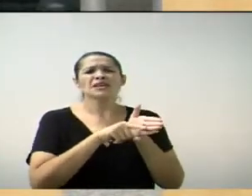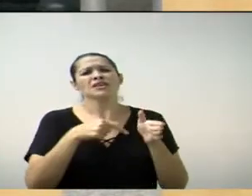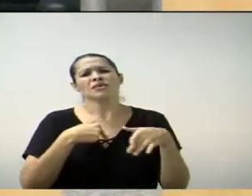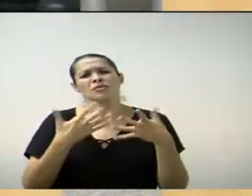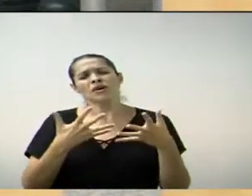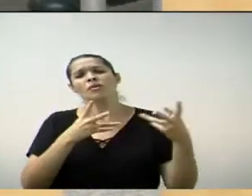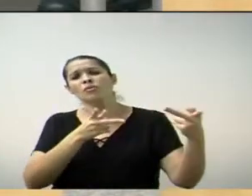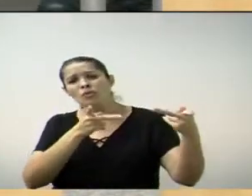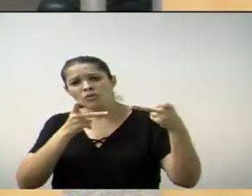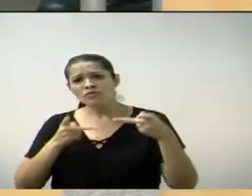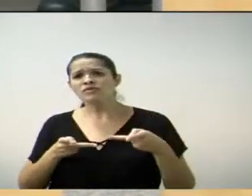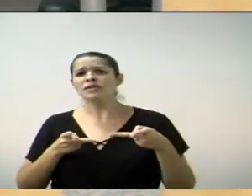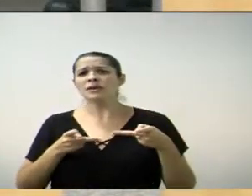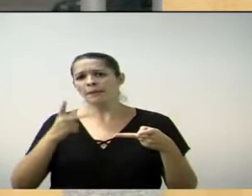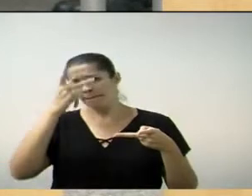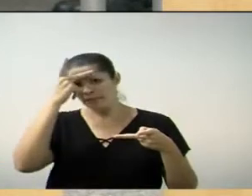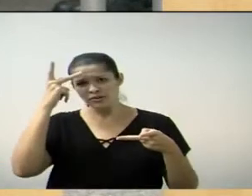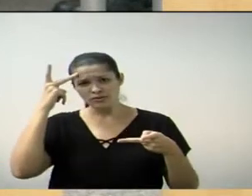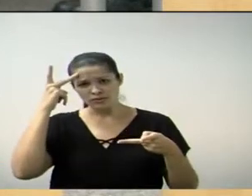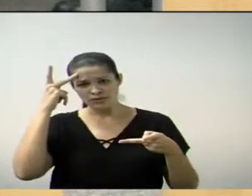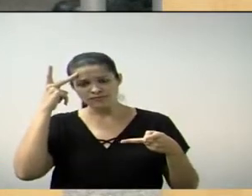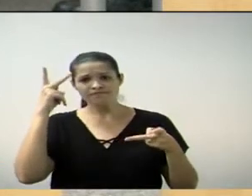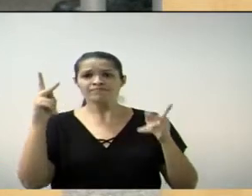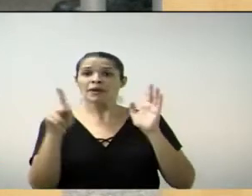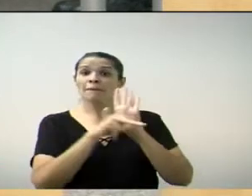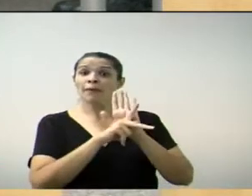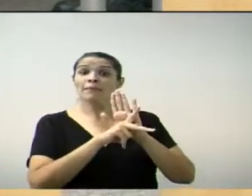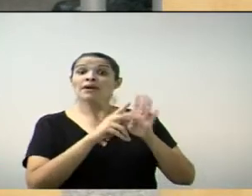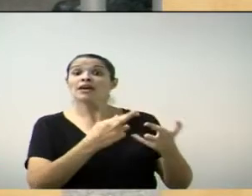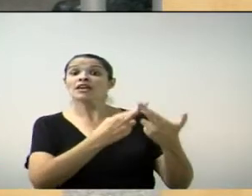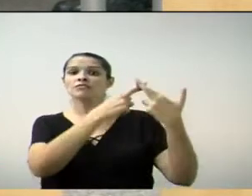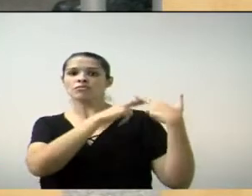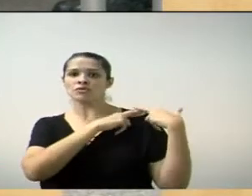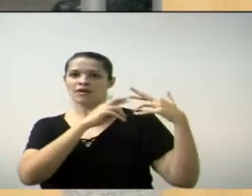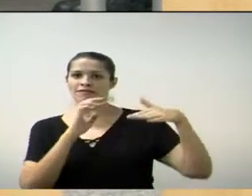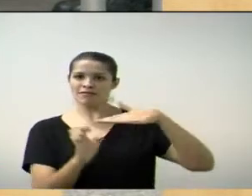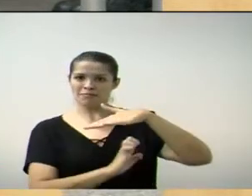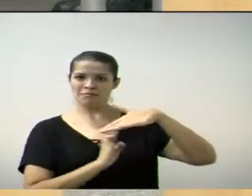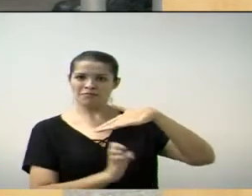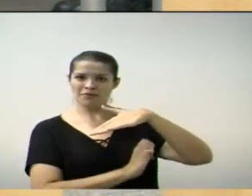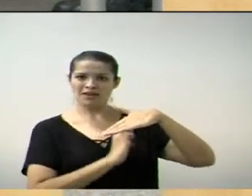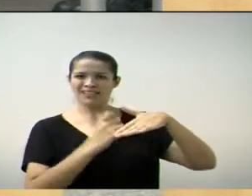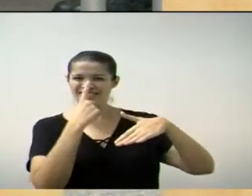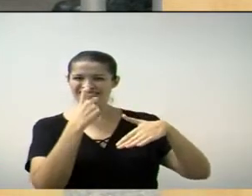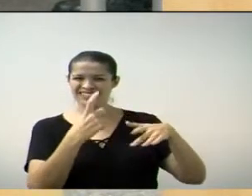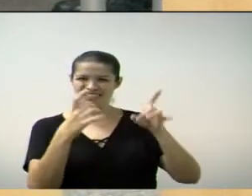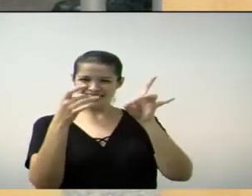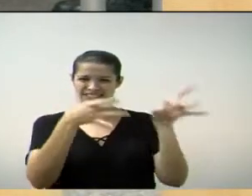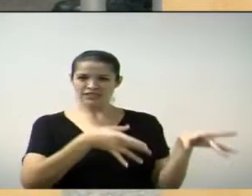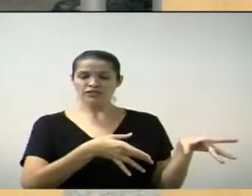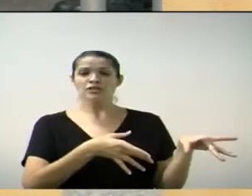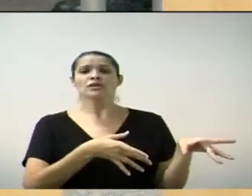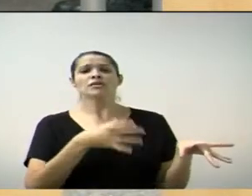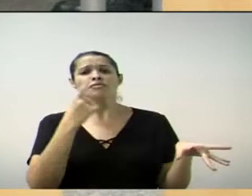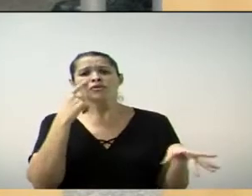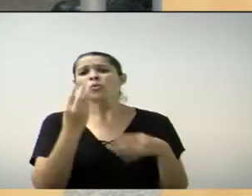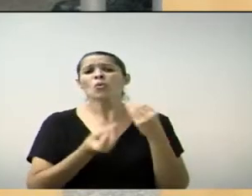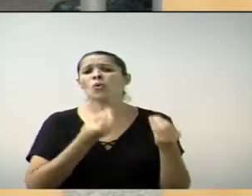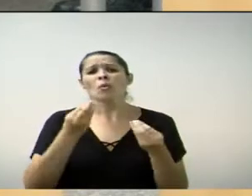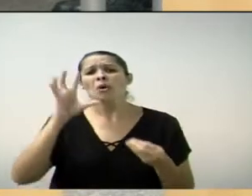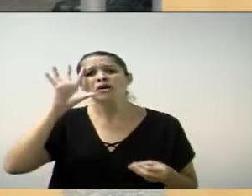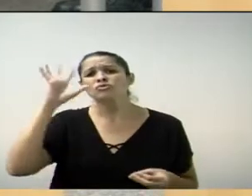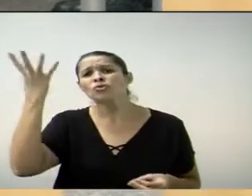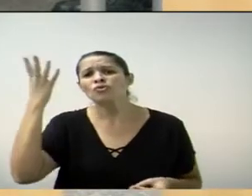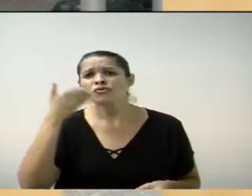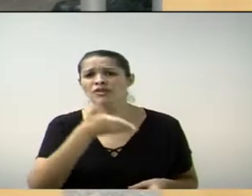para essas pessoas da Estre vir até a Câmara para a gente poder conversar com eles e ver se não há uma solução para esse problema.